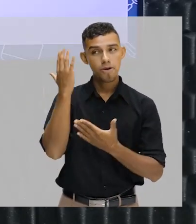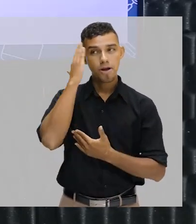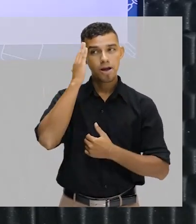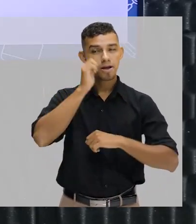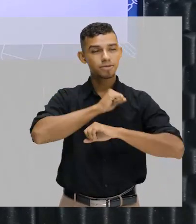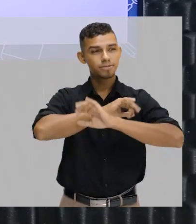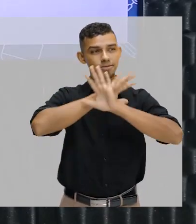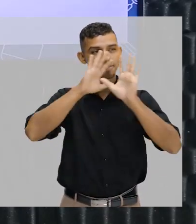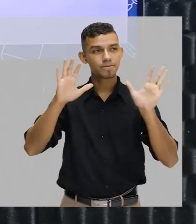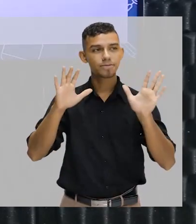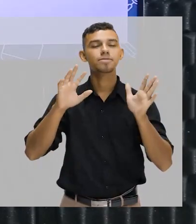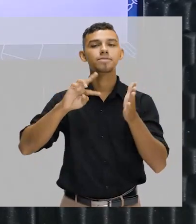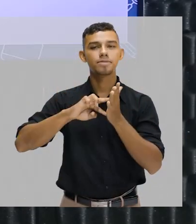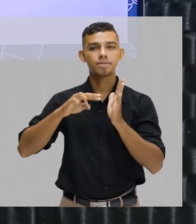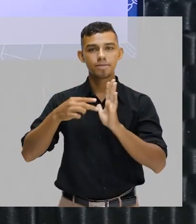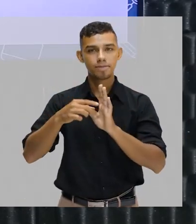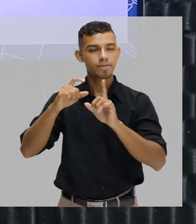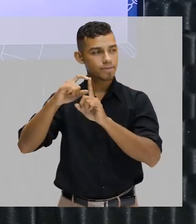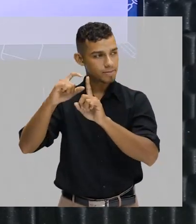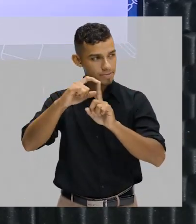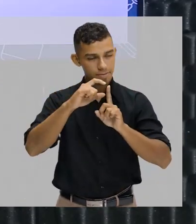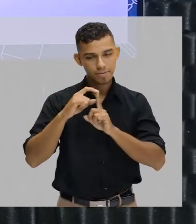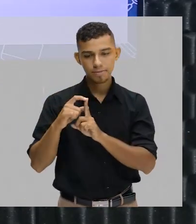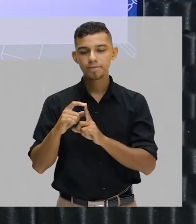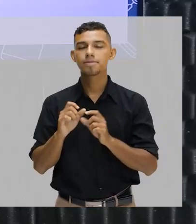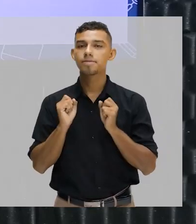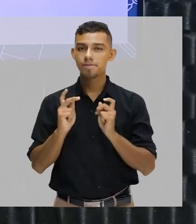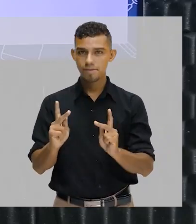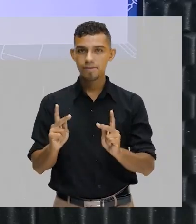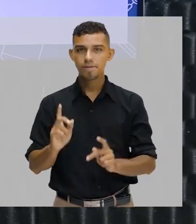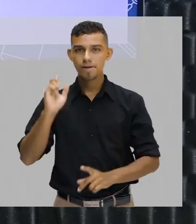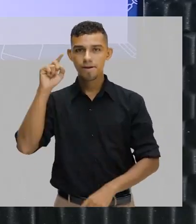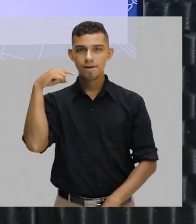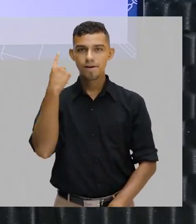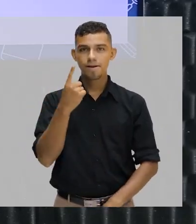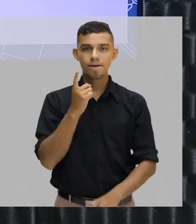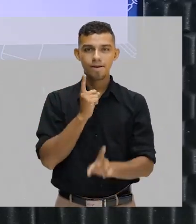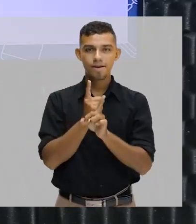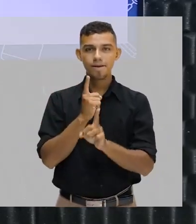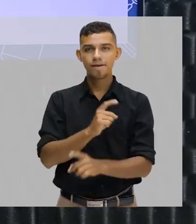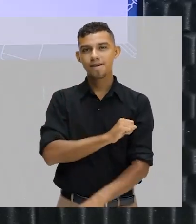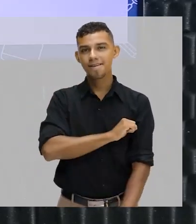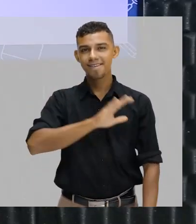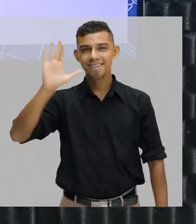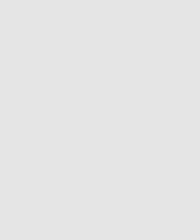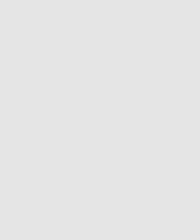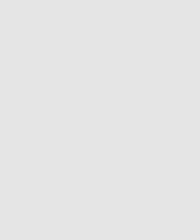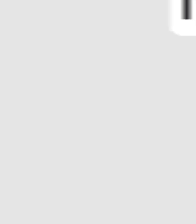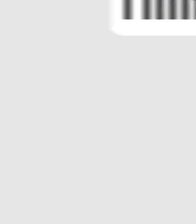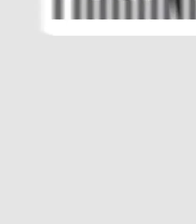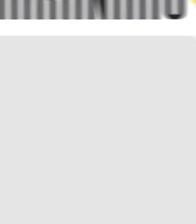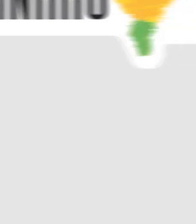determinar sentidos de palavras que são desconhecidas. Bom, até a próxima, fiquem bem e bye bye!